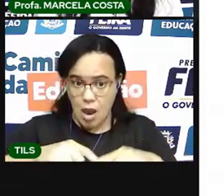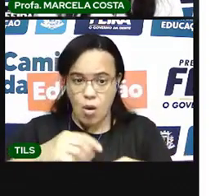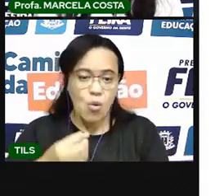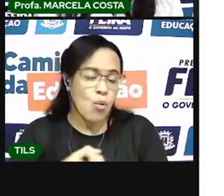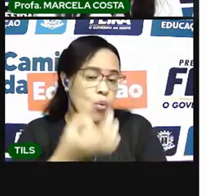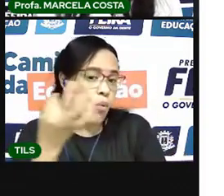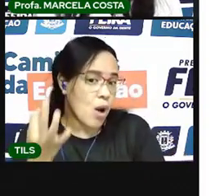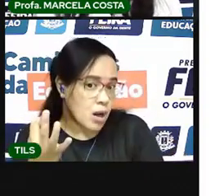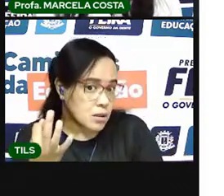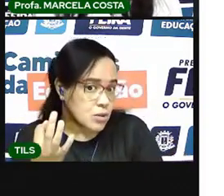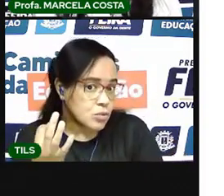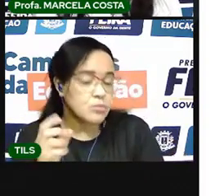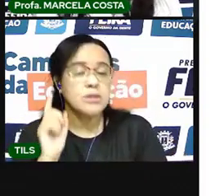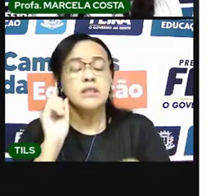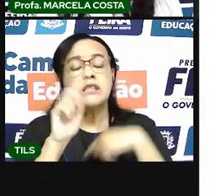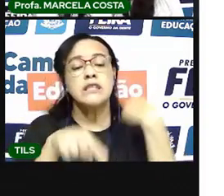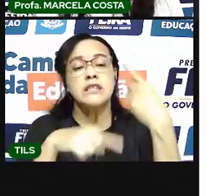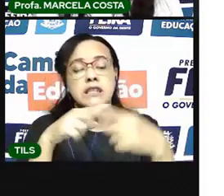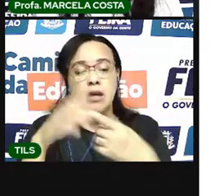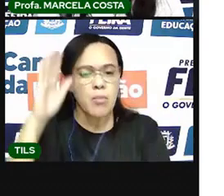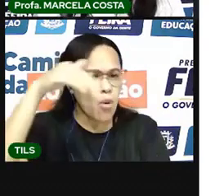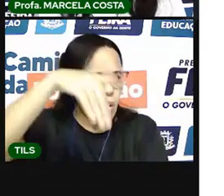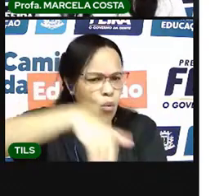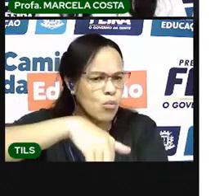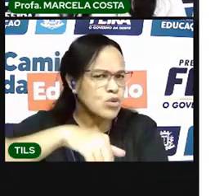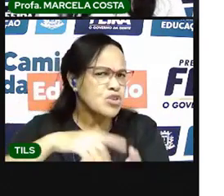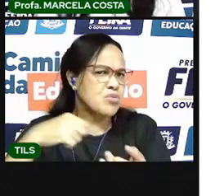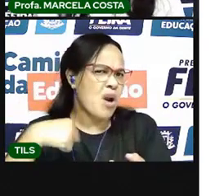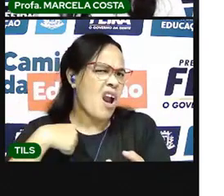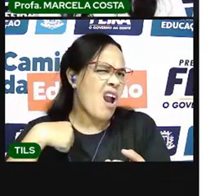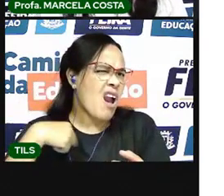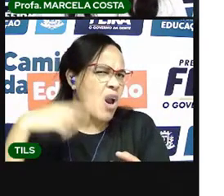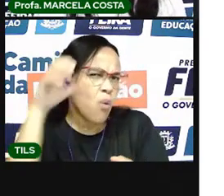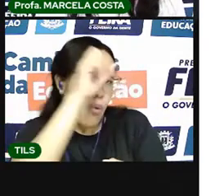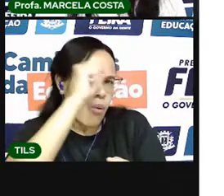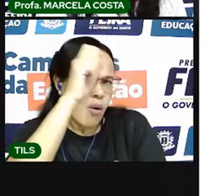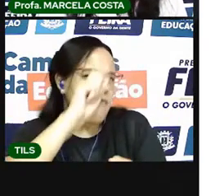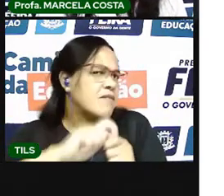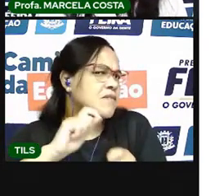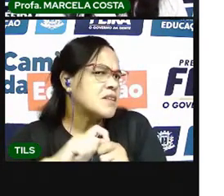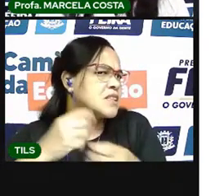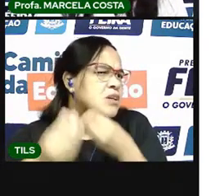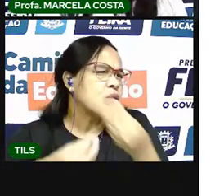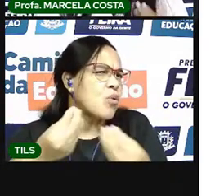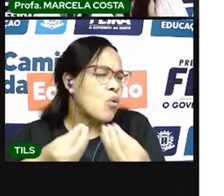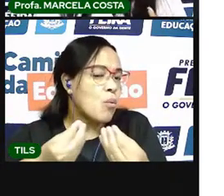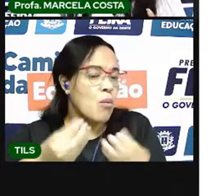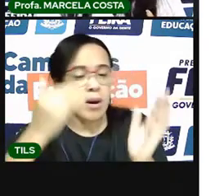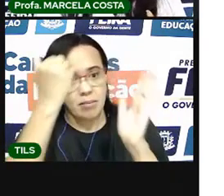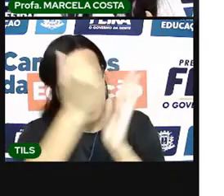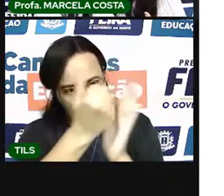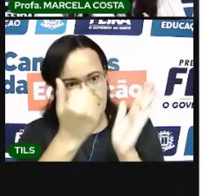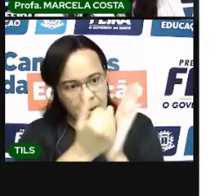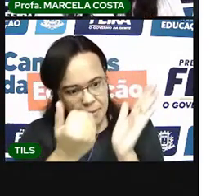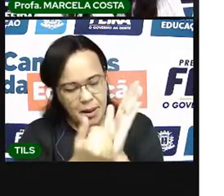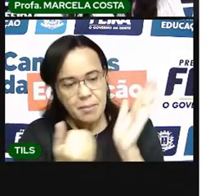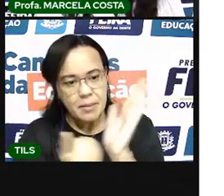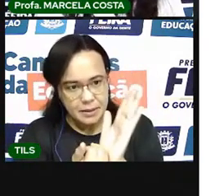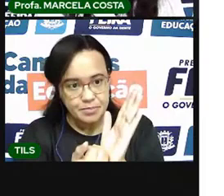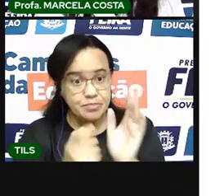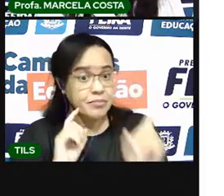o modo de fazer, indicando um passo após o outro. Agora, vamos lá